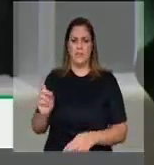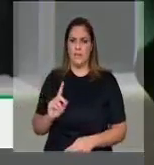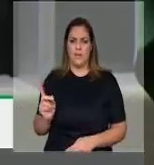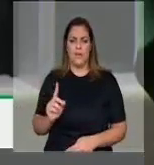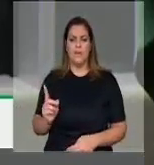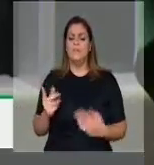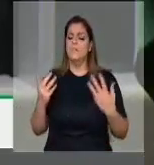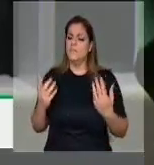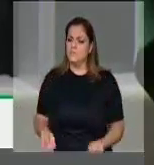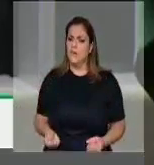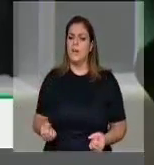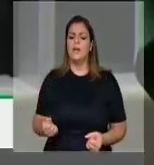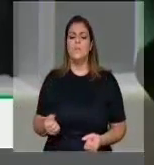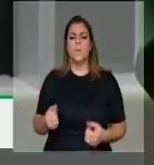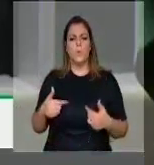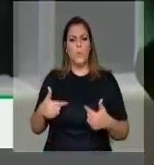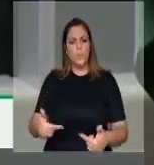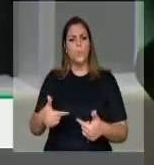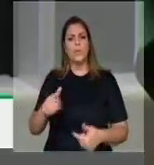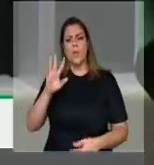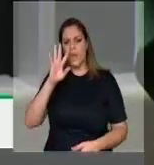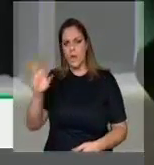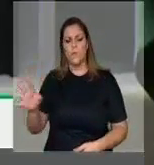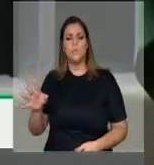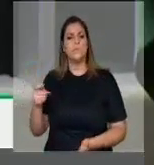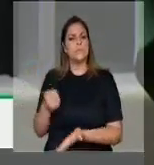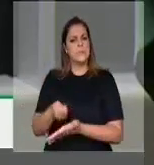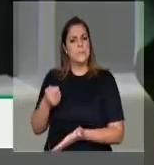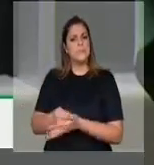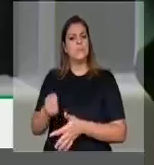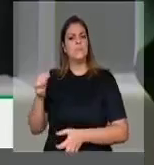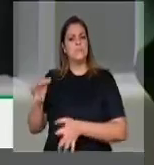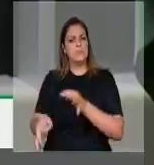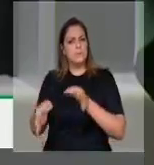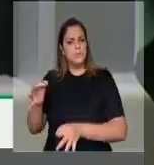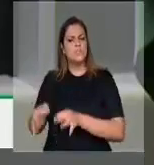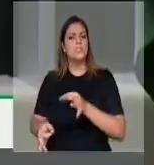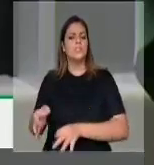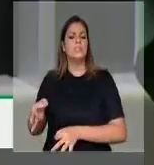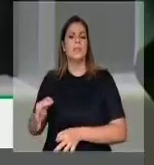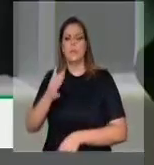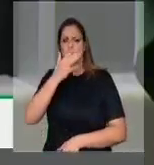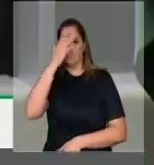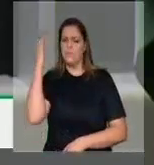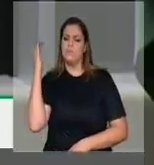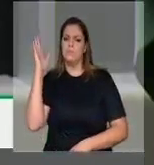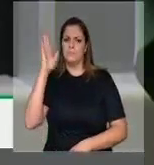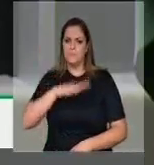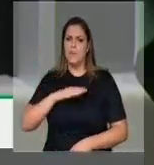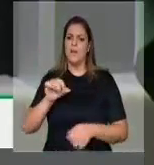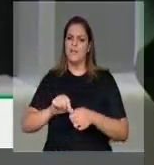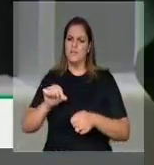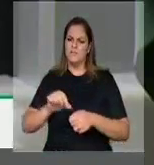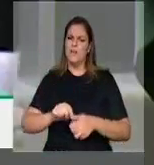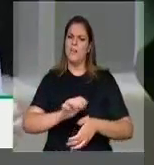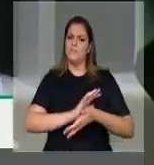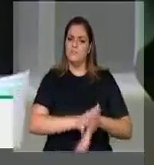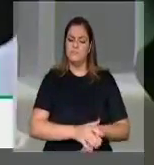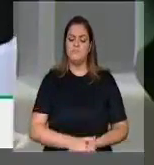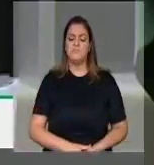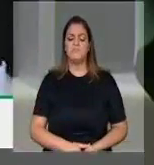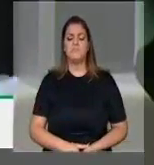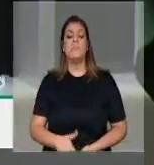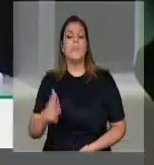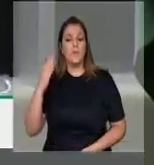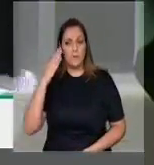punição aos abusadores. Muito obrigada, senhor presidente. Pedimos a divulgação na voz do